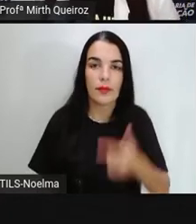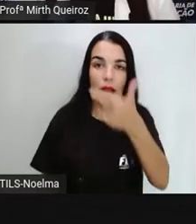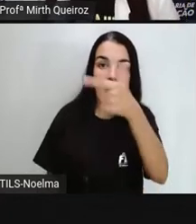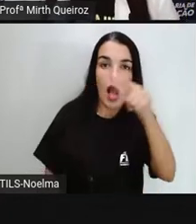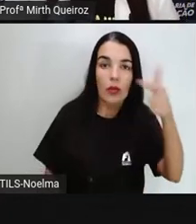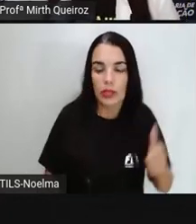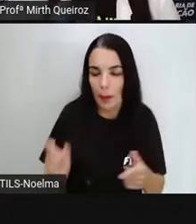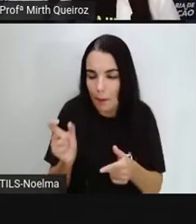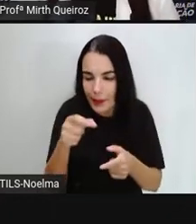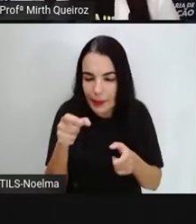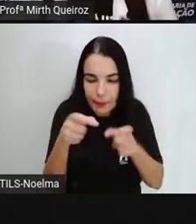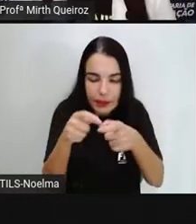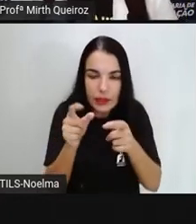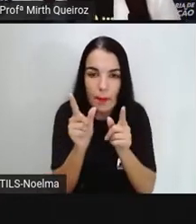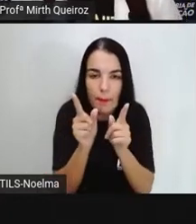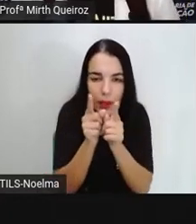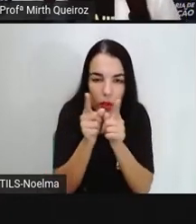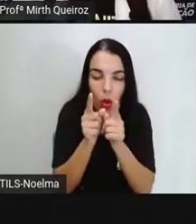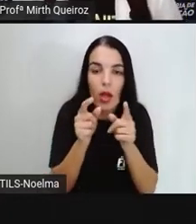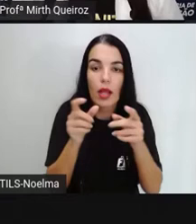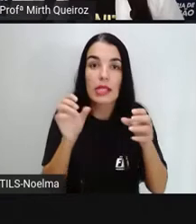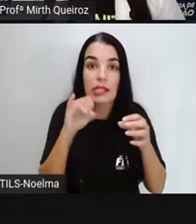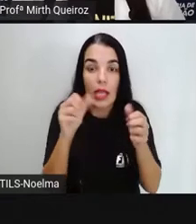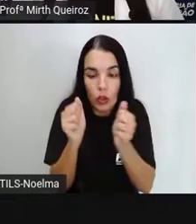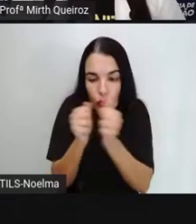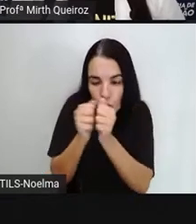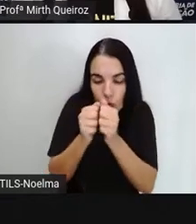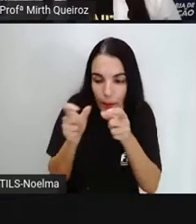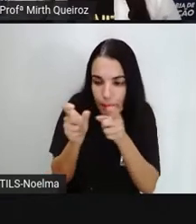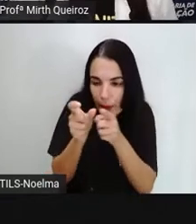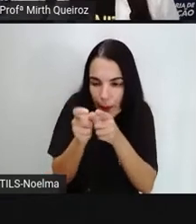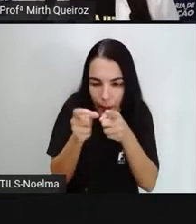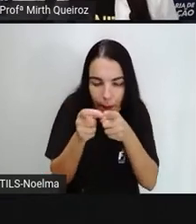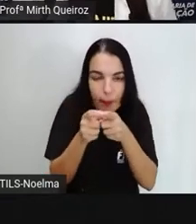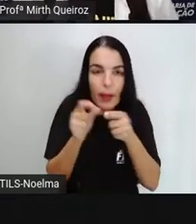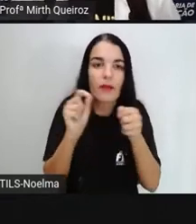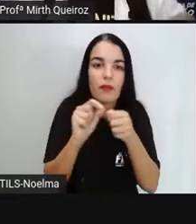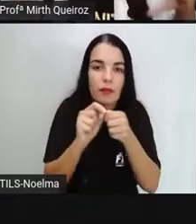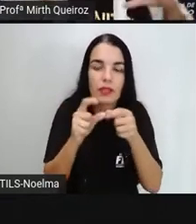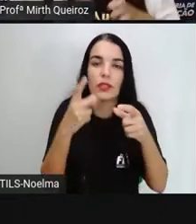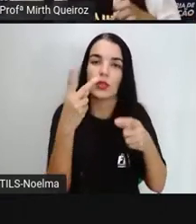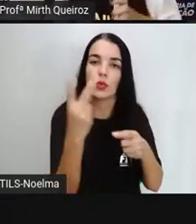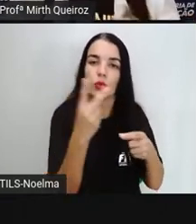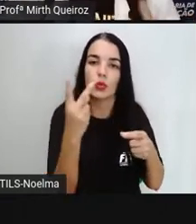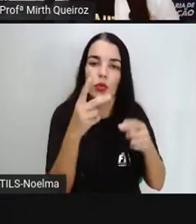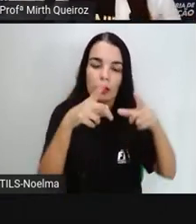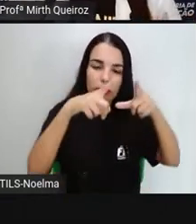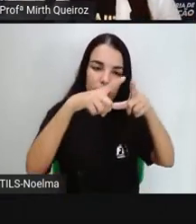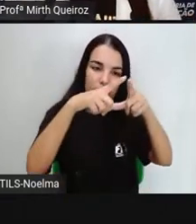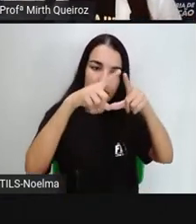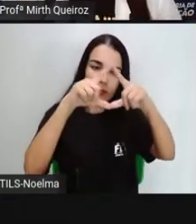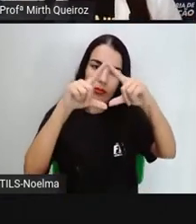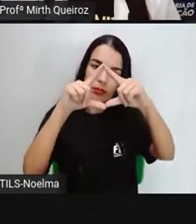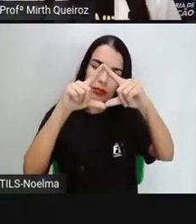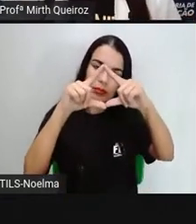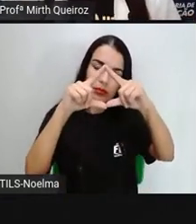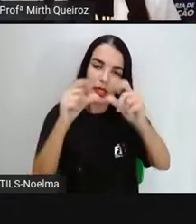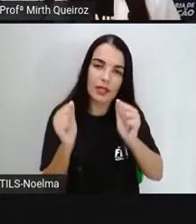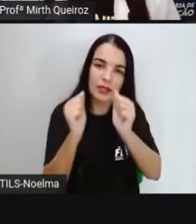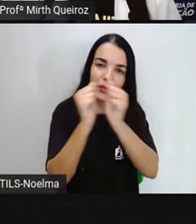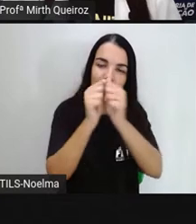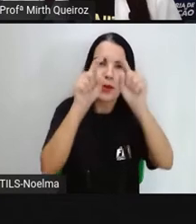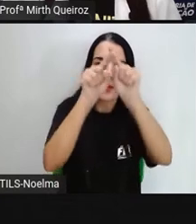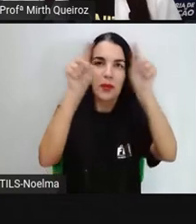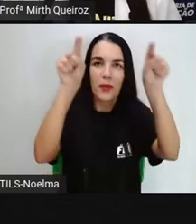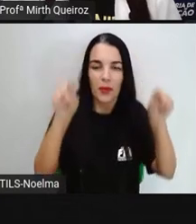menores, elas encaixadas, vão formar outra parte do quadrado, formando dois triângulos. Que quando juntos, formam